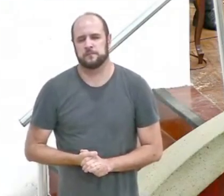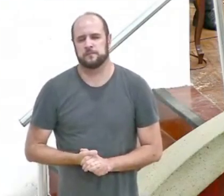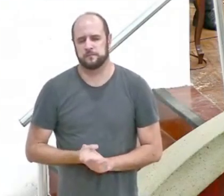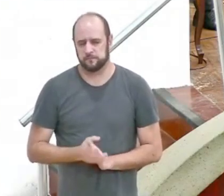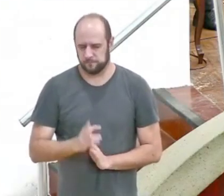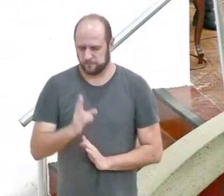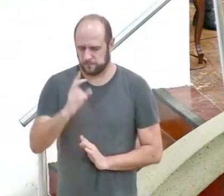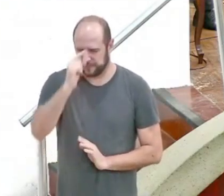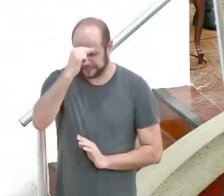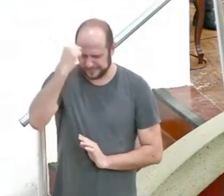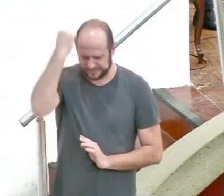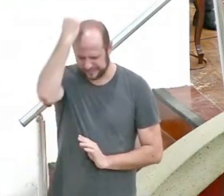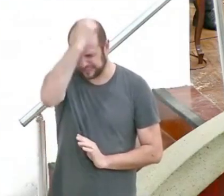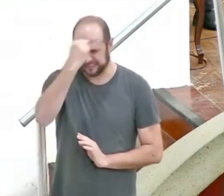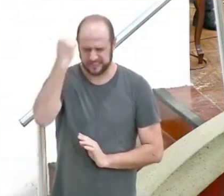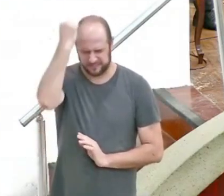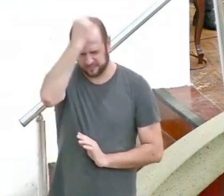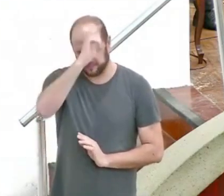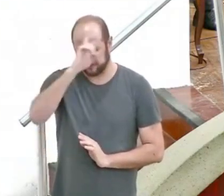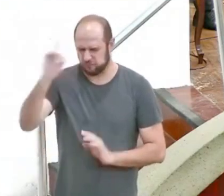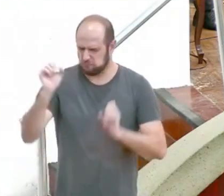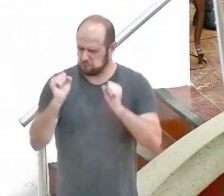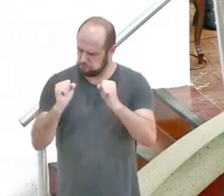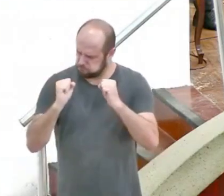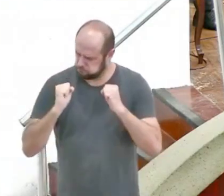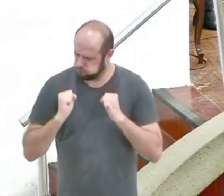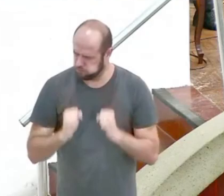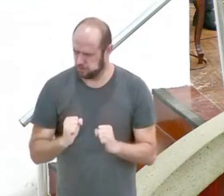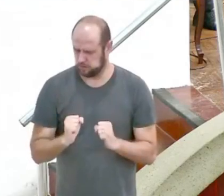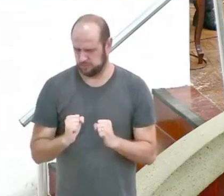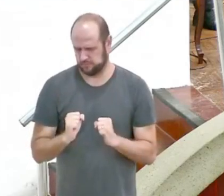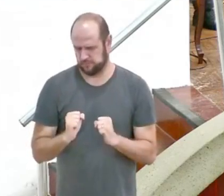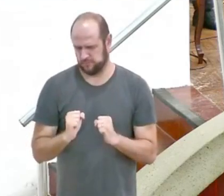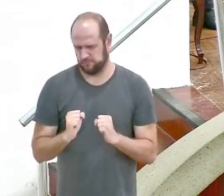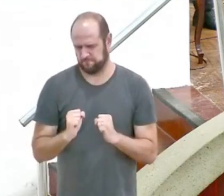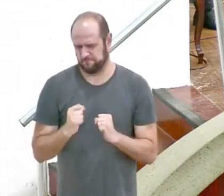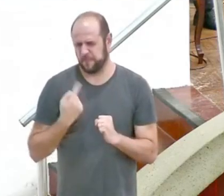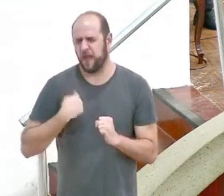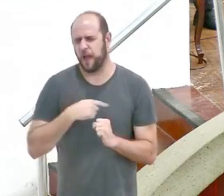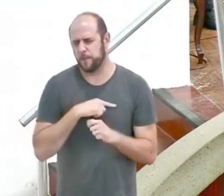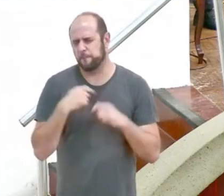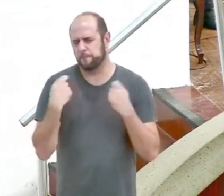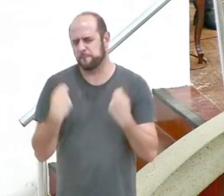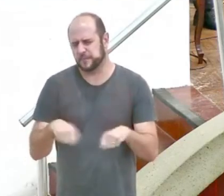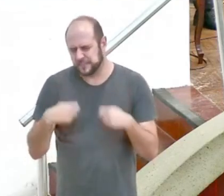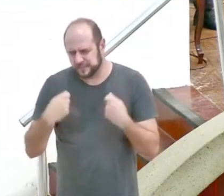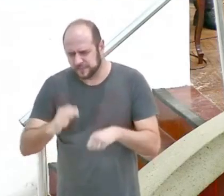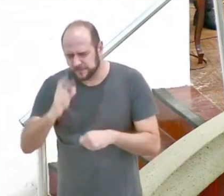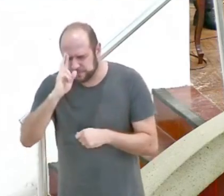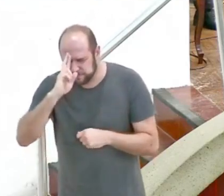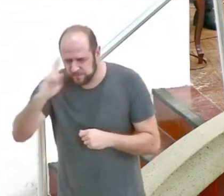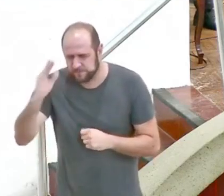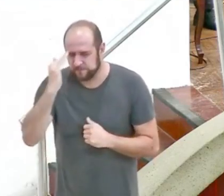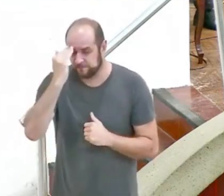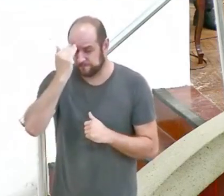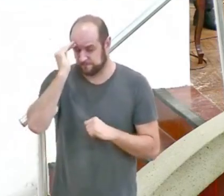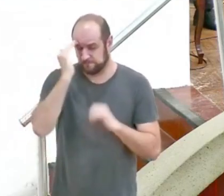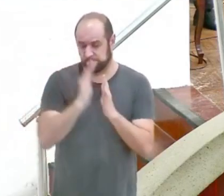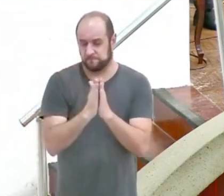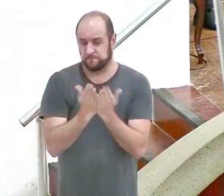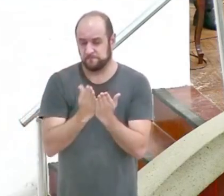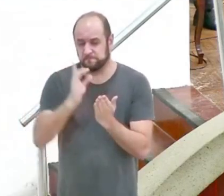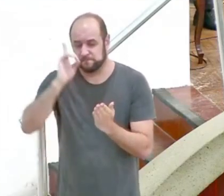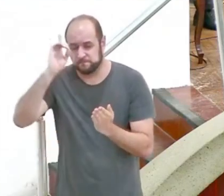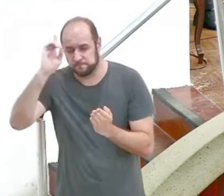Santo, Santo, Deus Todo-Poderoso, carecemos de Ti, para entender a Tua Palavra,